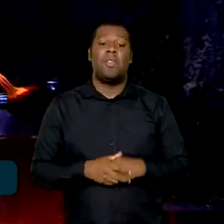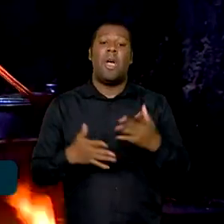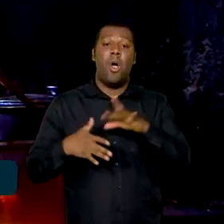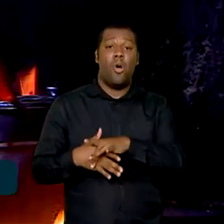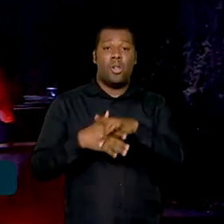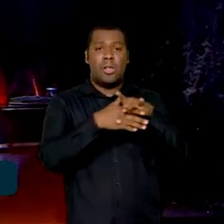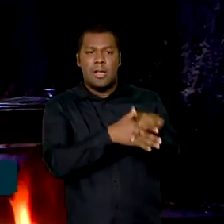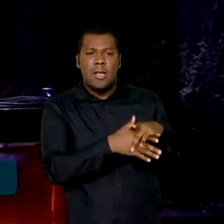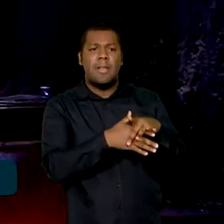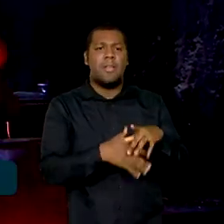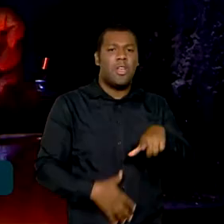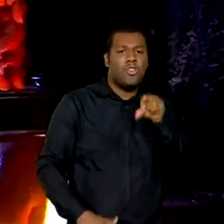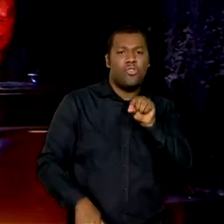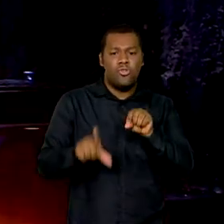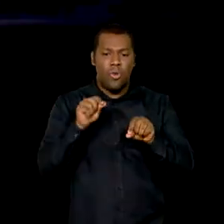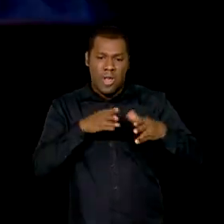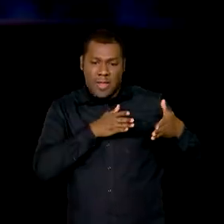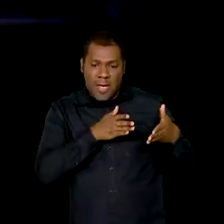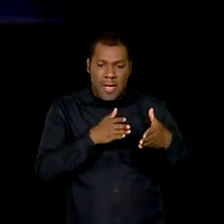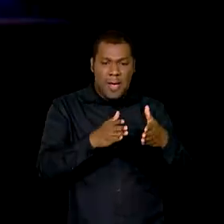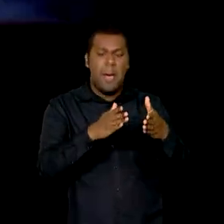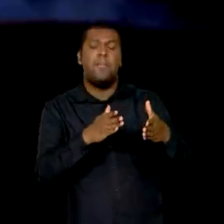apontam os caminhos para enfrentar os desafios globais.